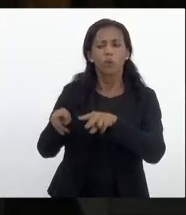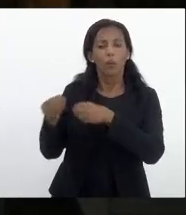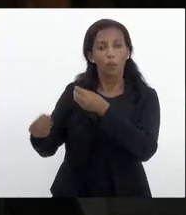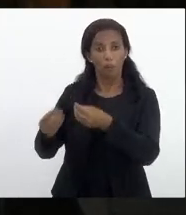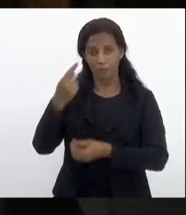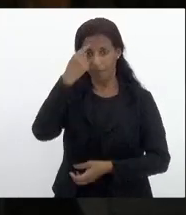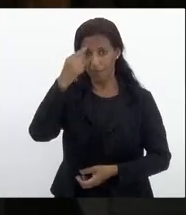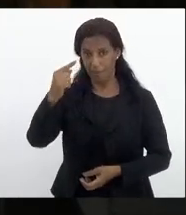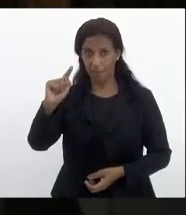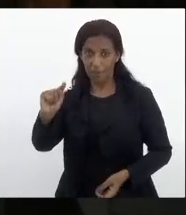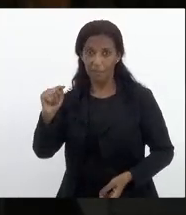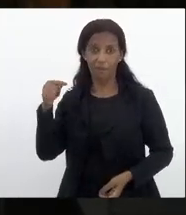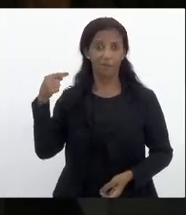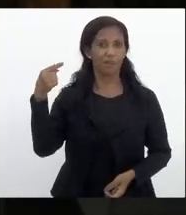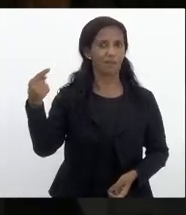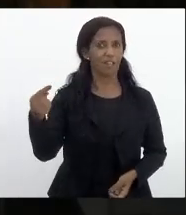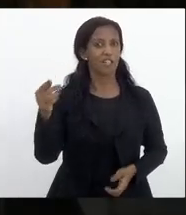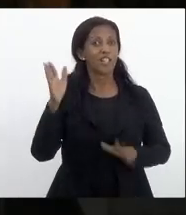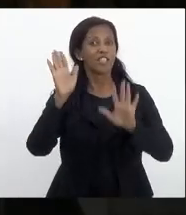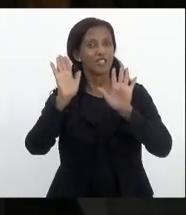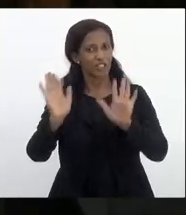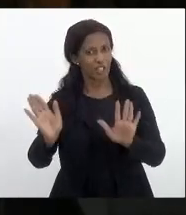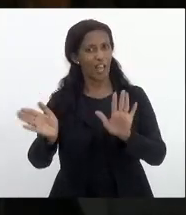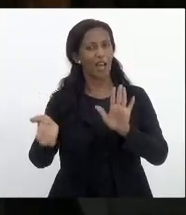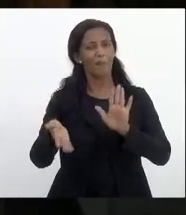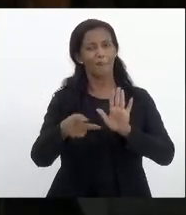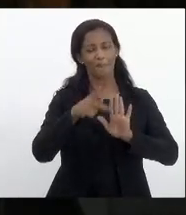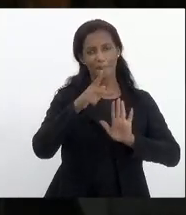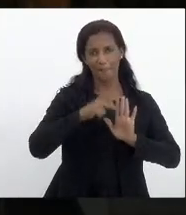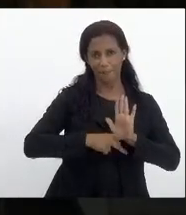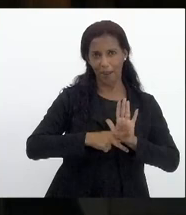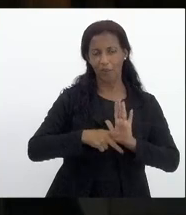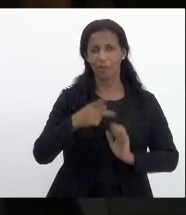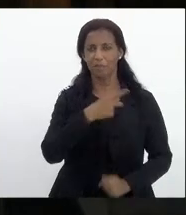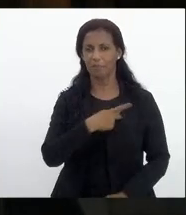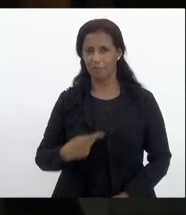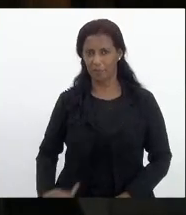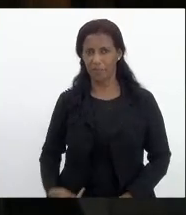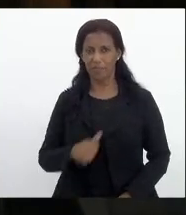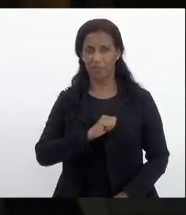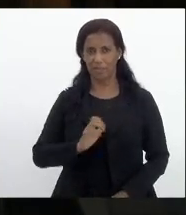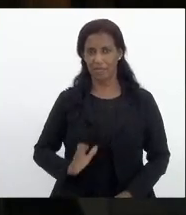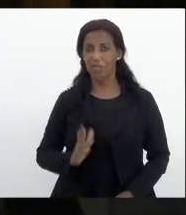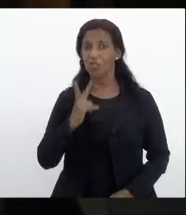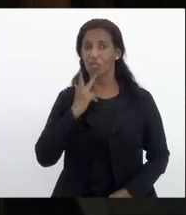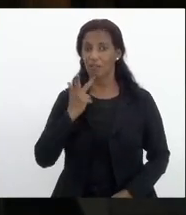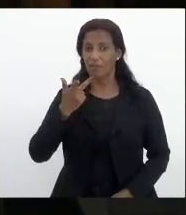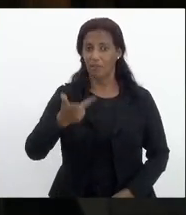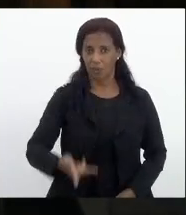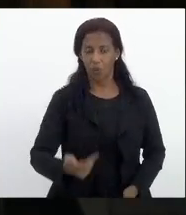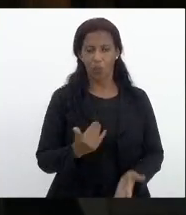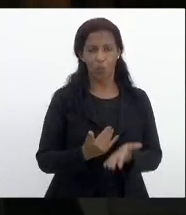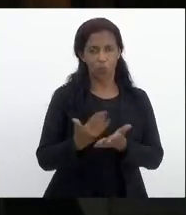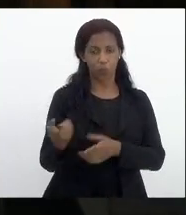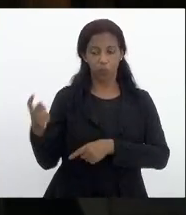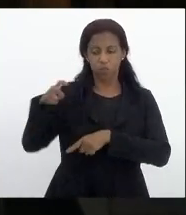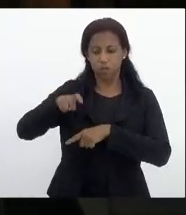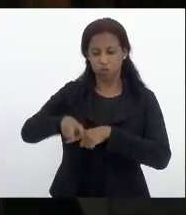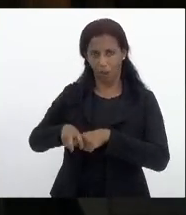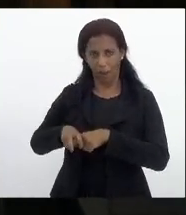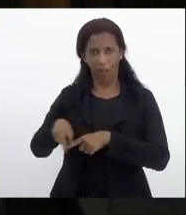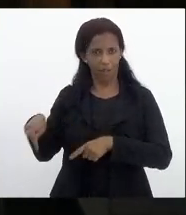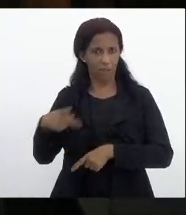que vem já cantou a pauta aqui o presidente André Siciliano quando estava ainda na